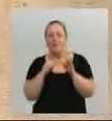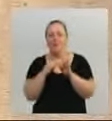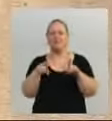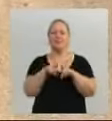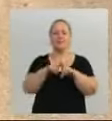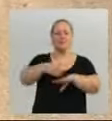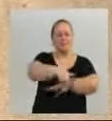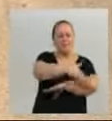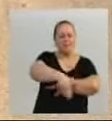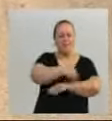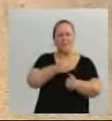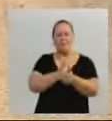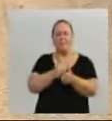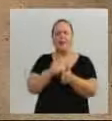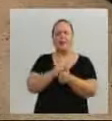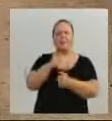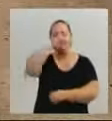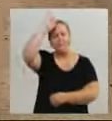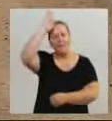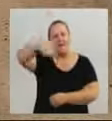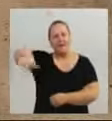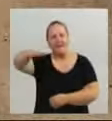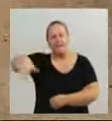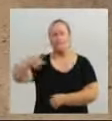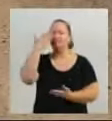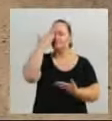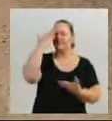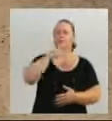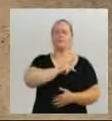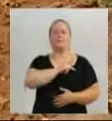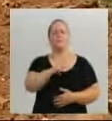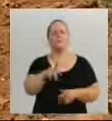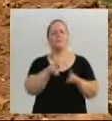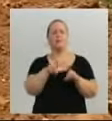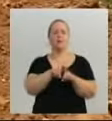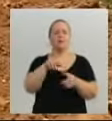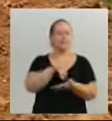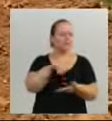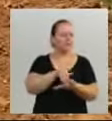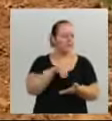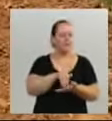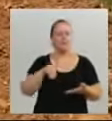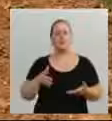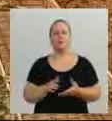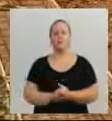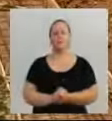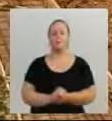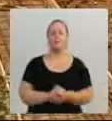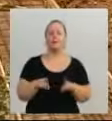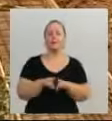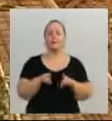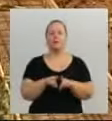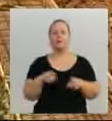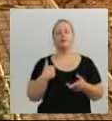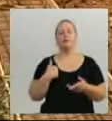Barroso. Muito obrigado, senhor prefeito, muito obrigado, secretário Paulo França, e toda a equipe da Prefeitura Municipal, da